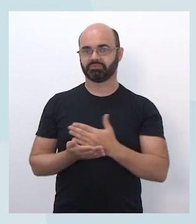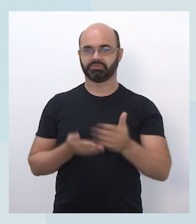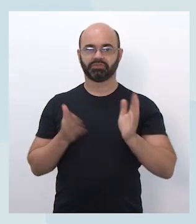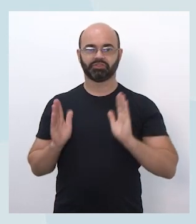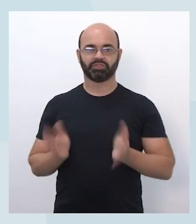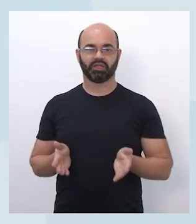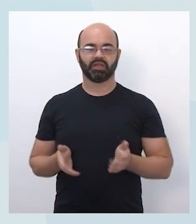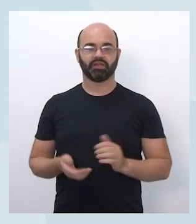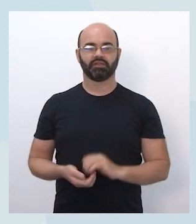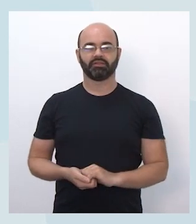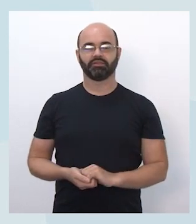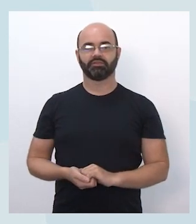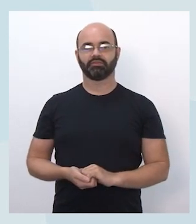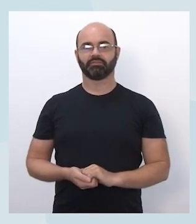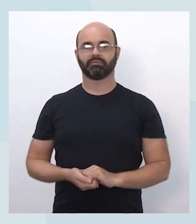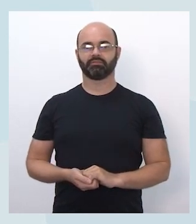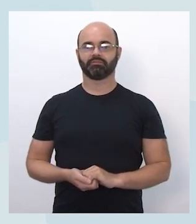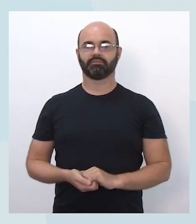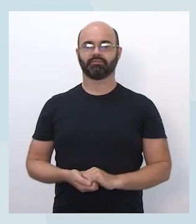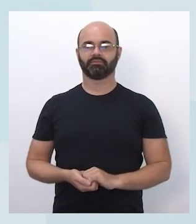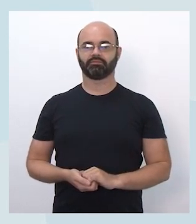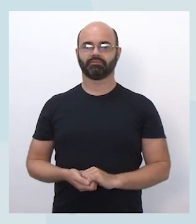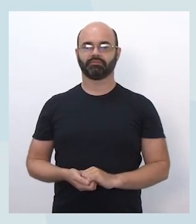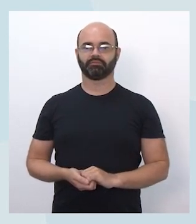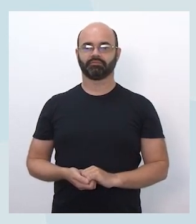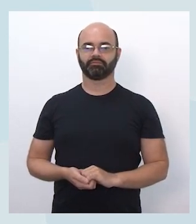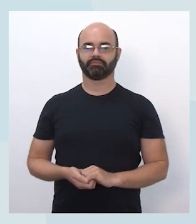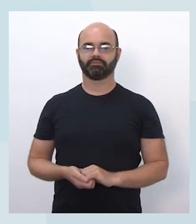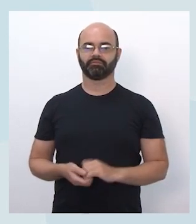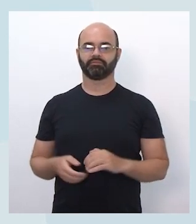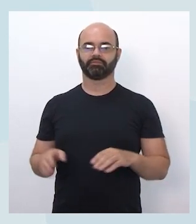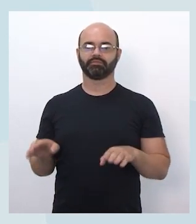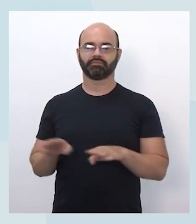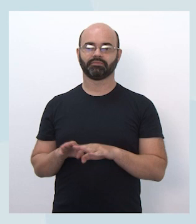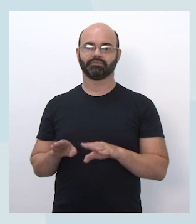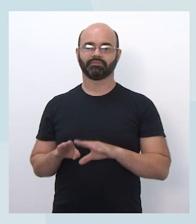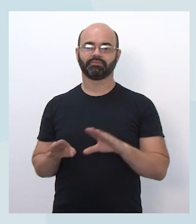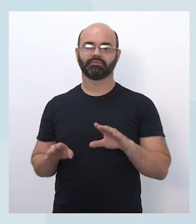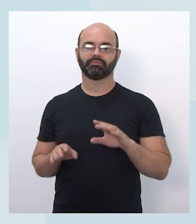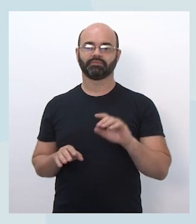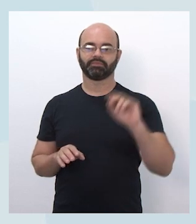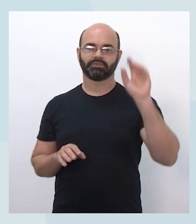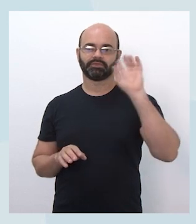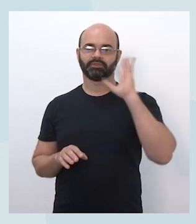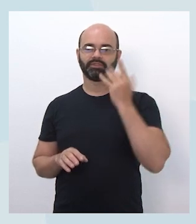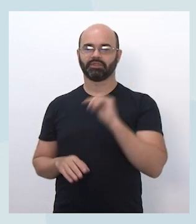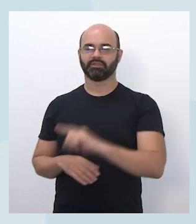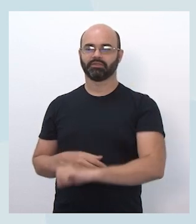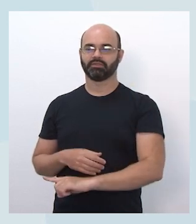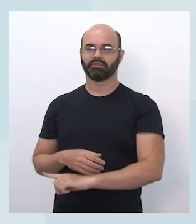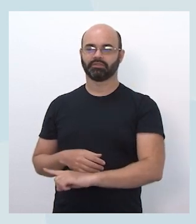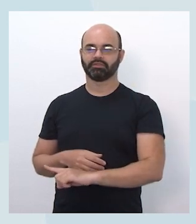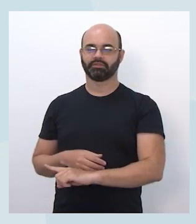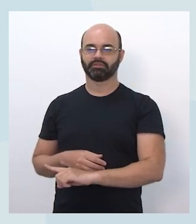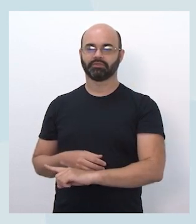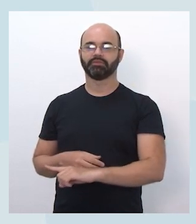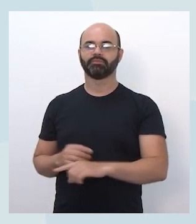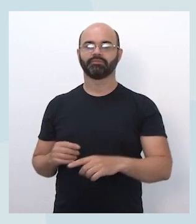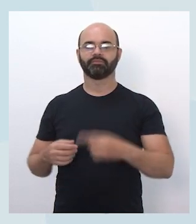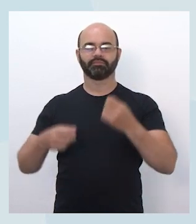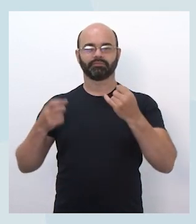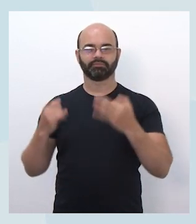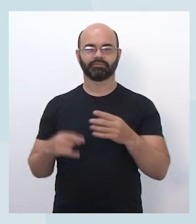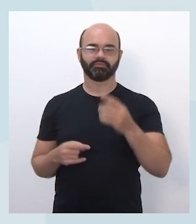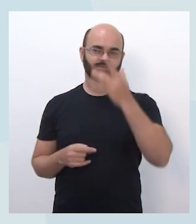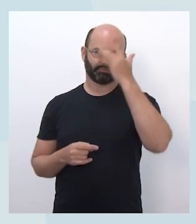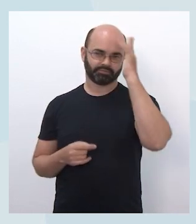e também a resolução que está orientando certinho esses critérios e dizendo quem